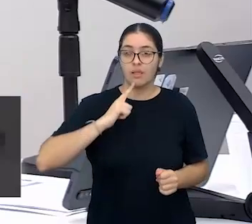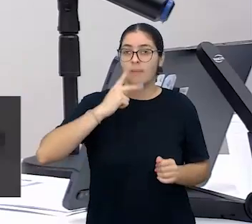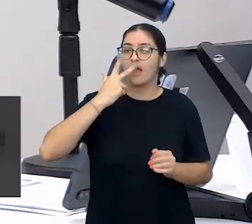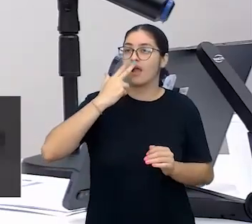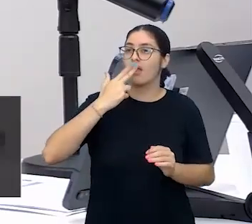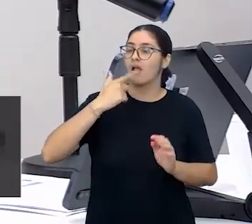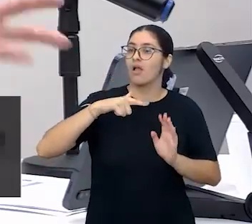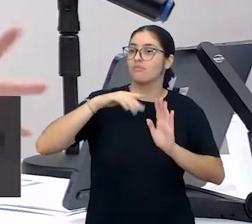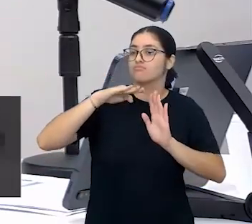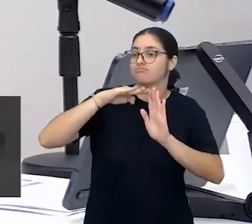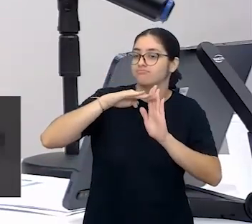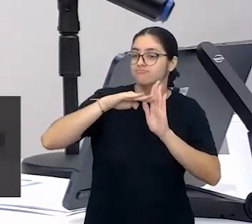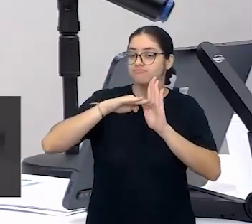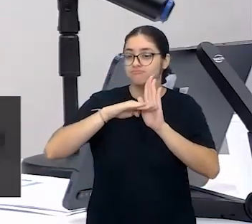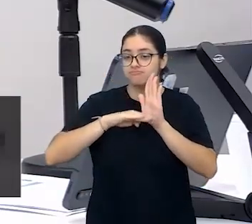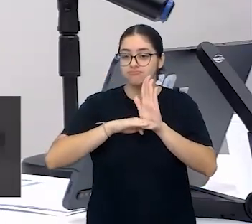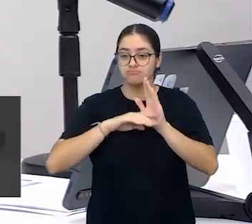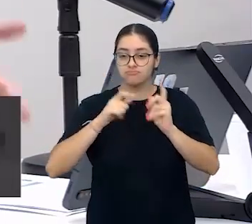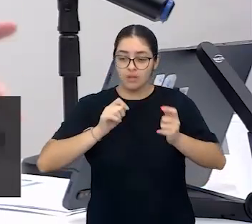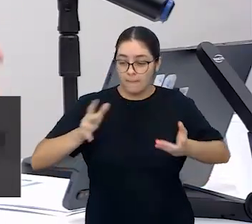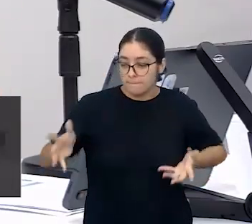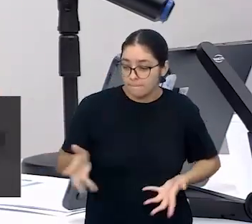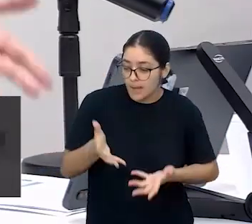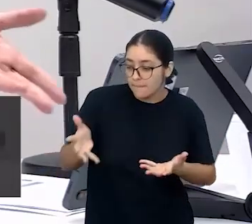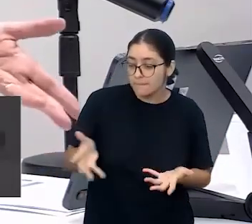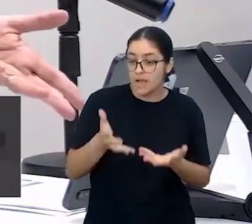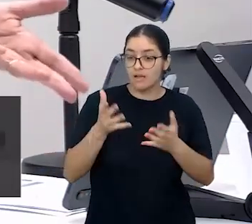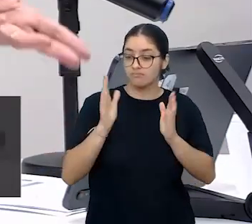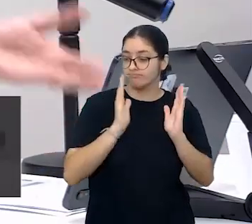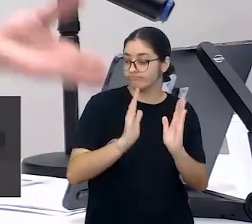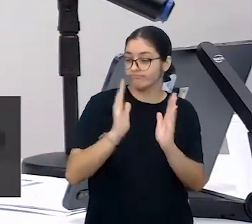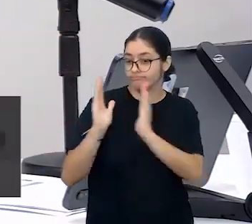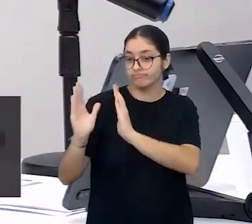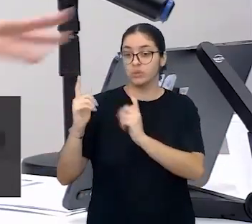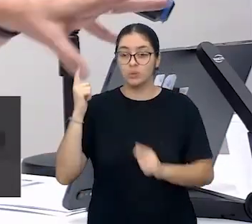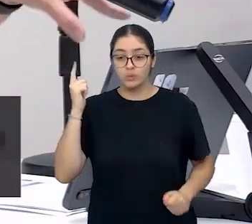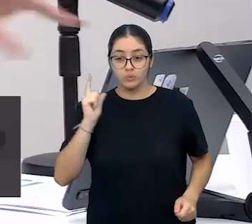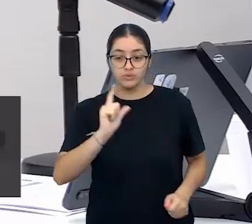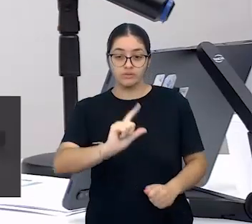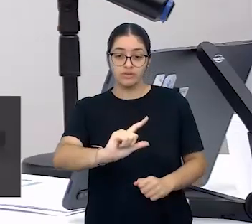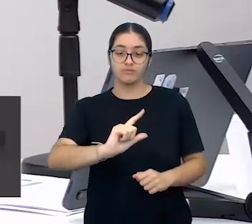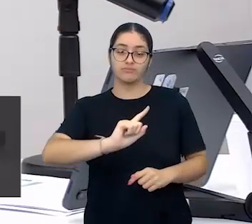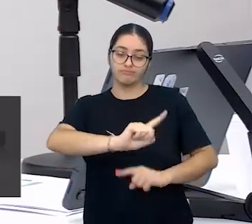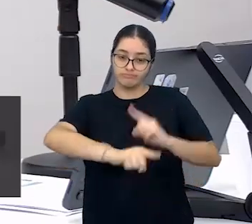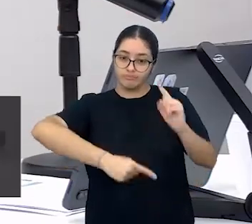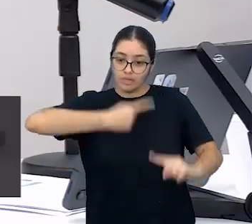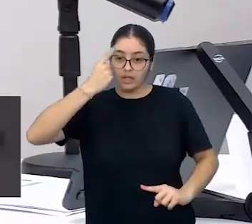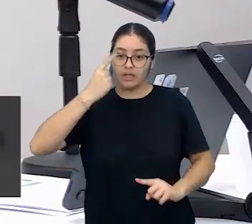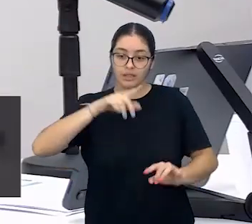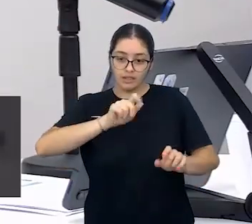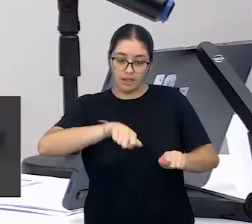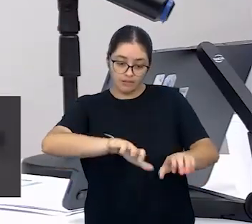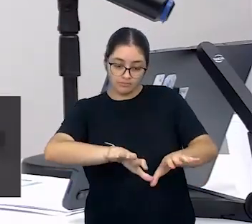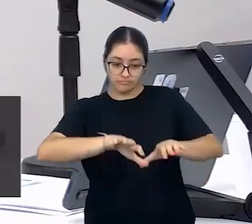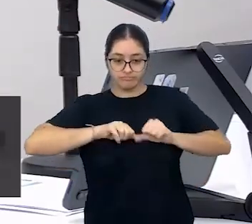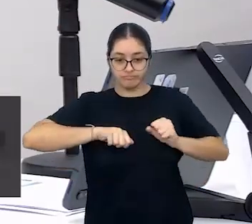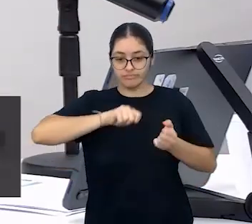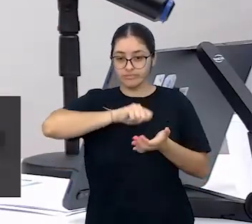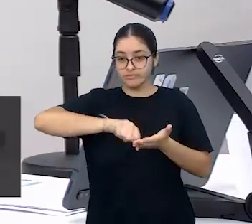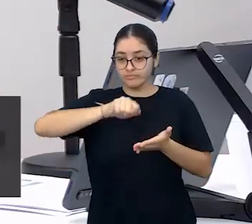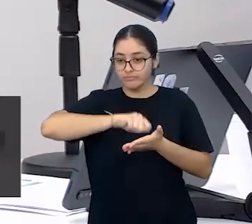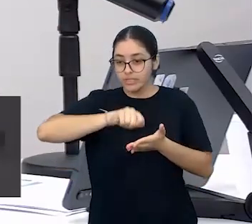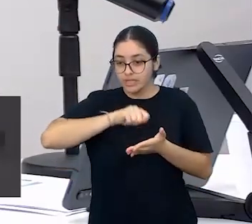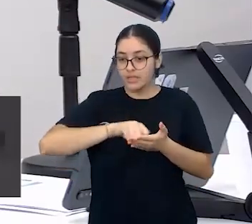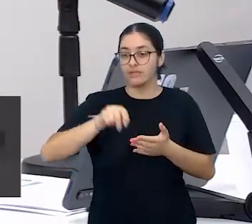motivação e uma intencionalidade dentro dele, e que passa pela aquisição da escrita alfabética. Ele